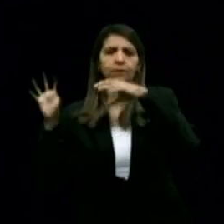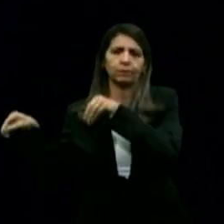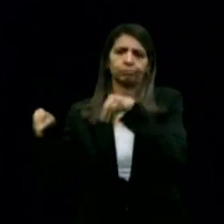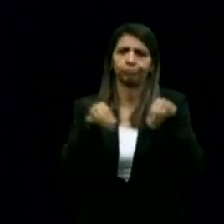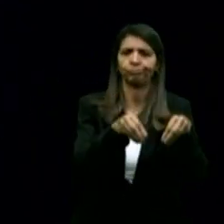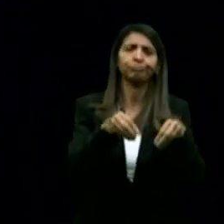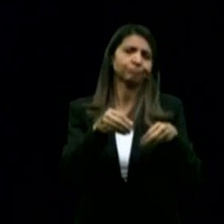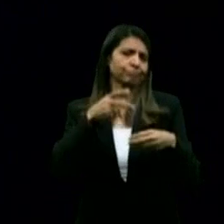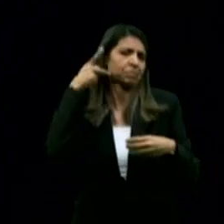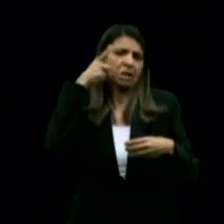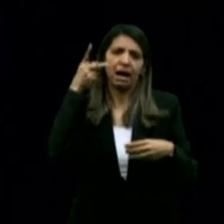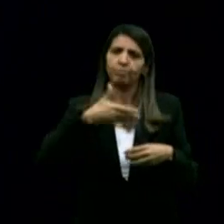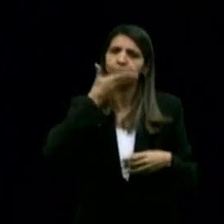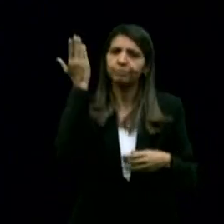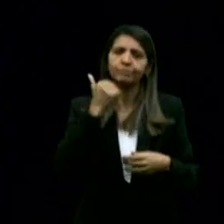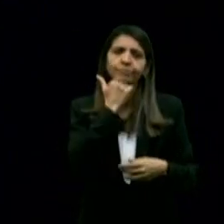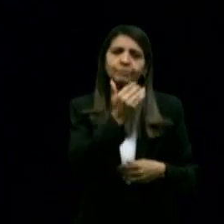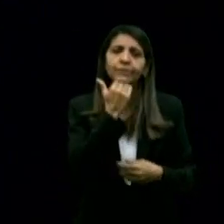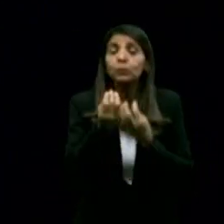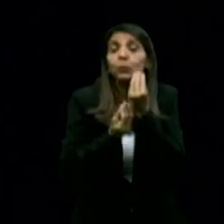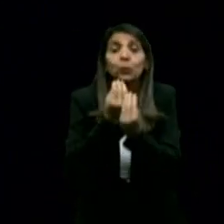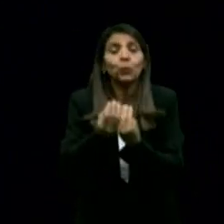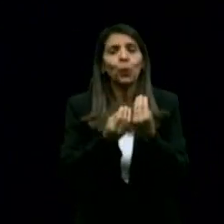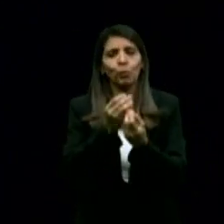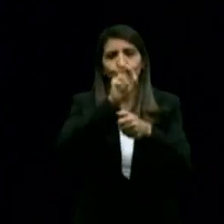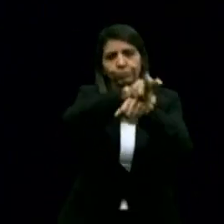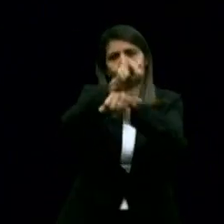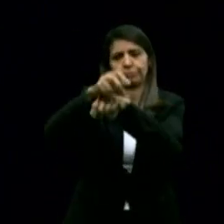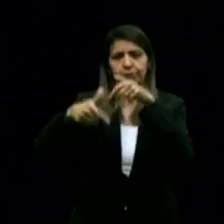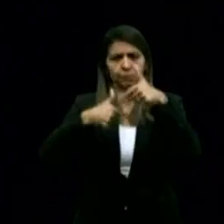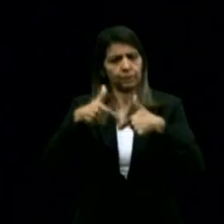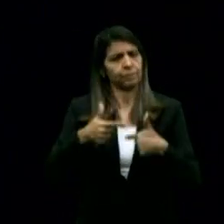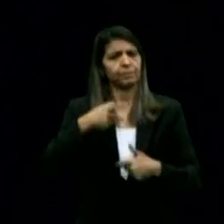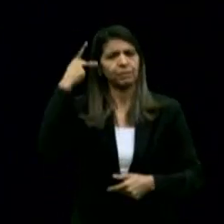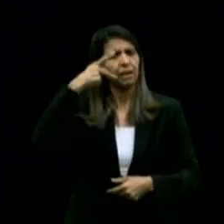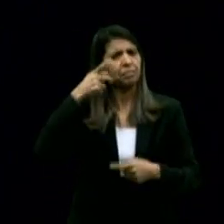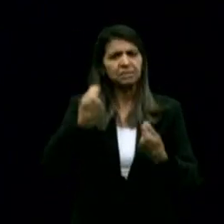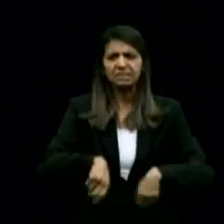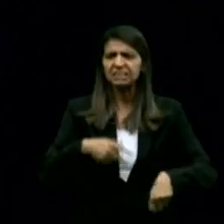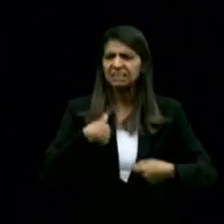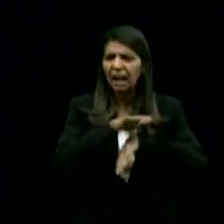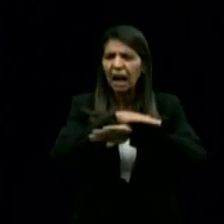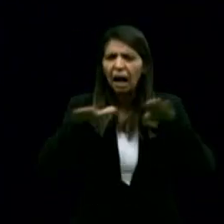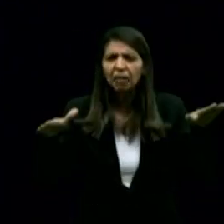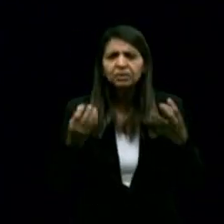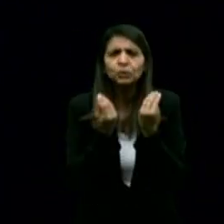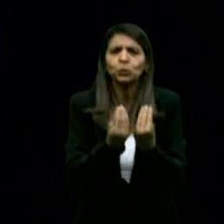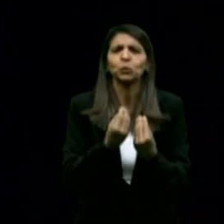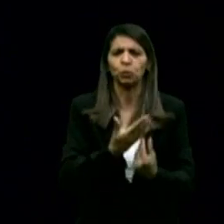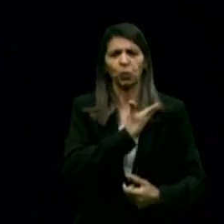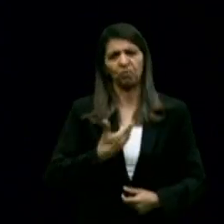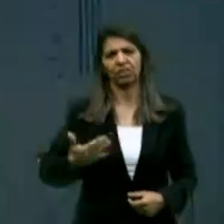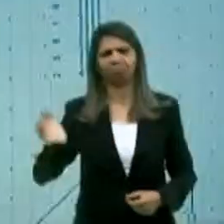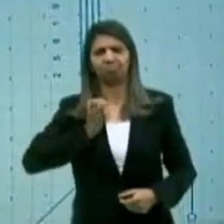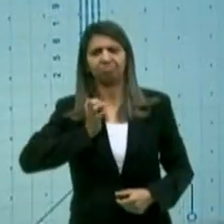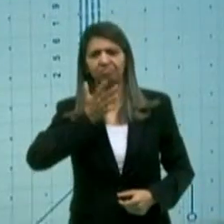consequentemente, na geração de emprego. Essa Paraíba precisa acabar com essa história de governo rico e povo pobre.